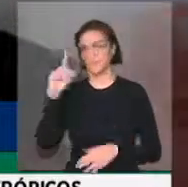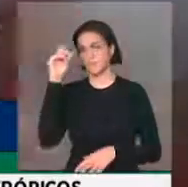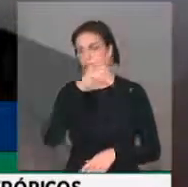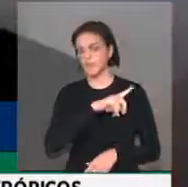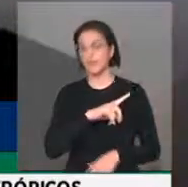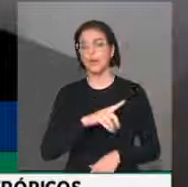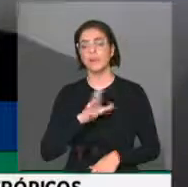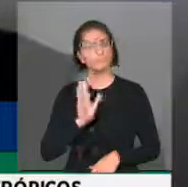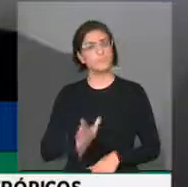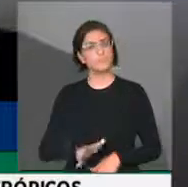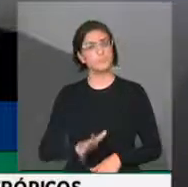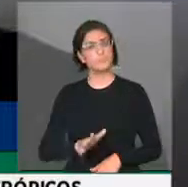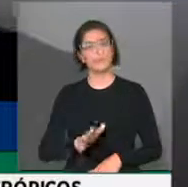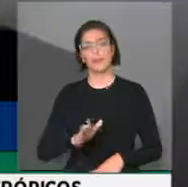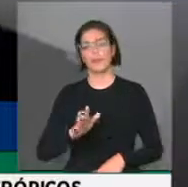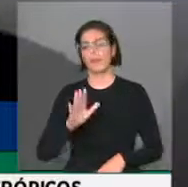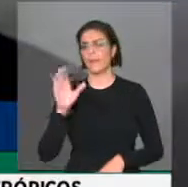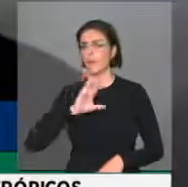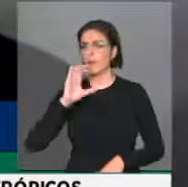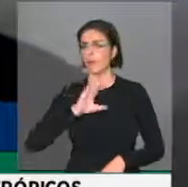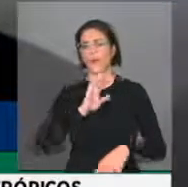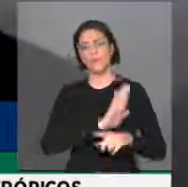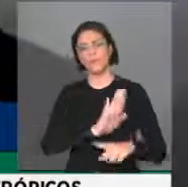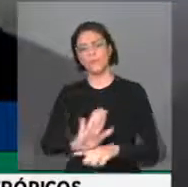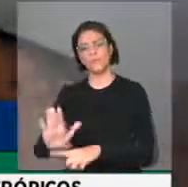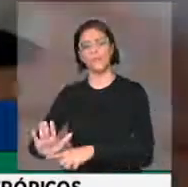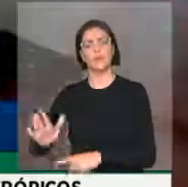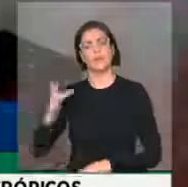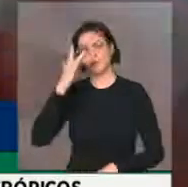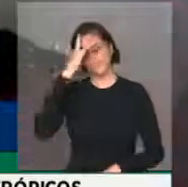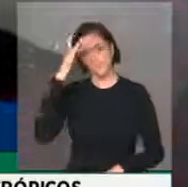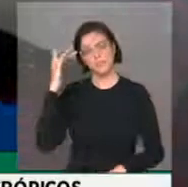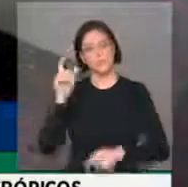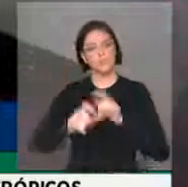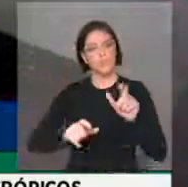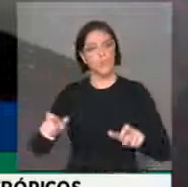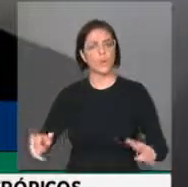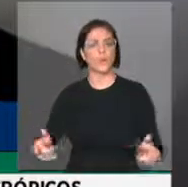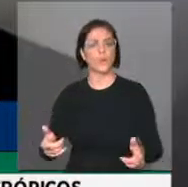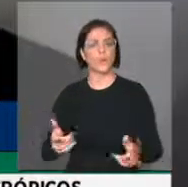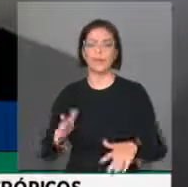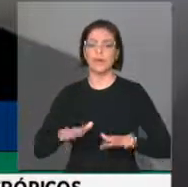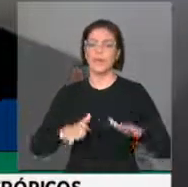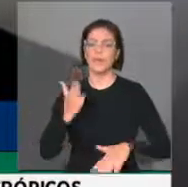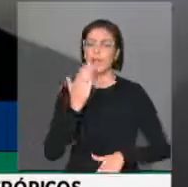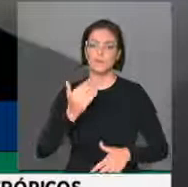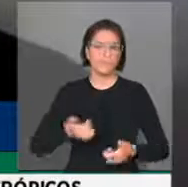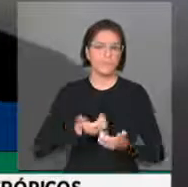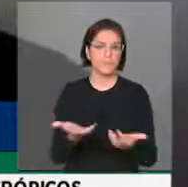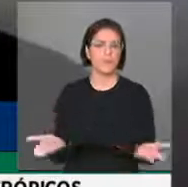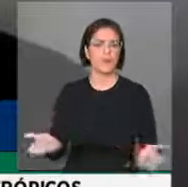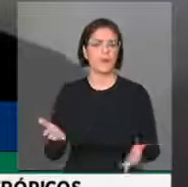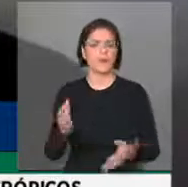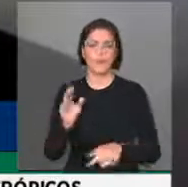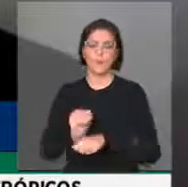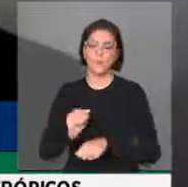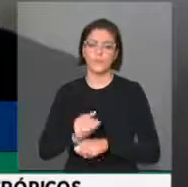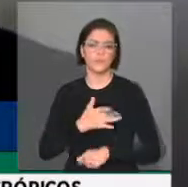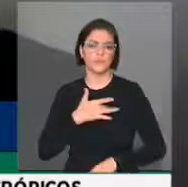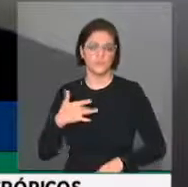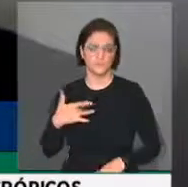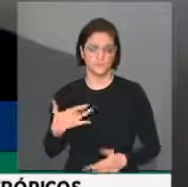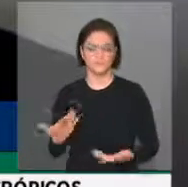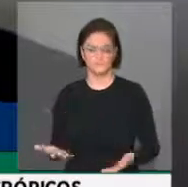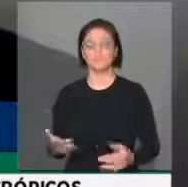socorrendo pessoas, levando alimento, levando socorro na saúde. O artigo 19 da Constituição